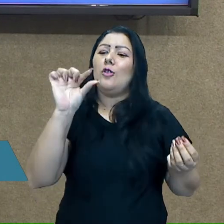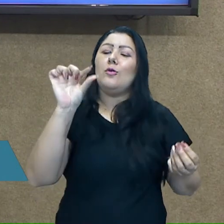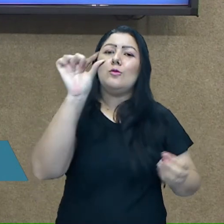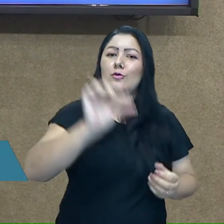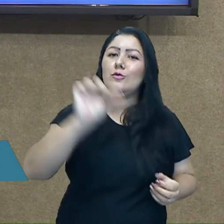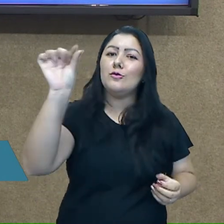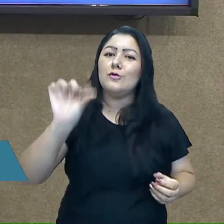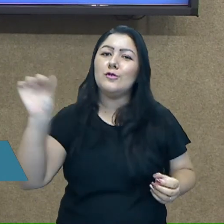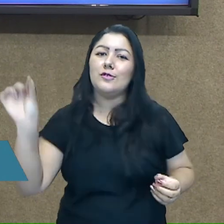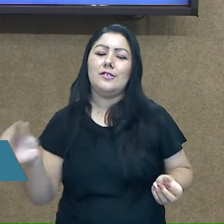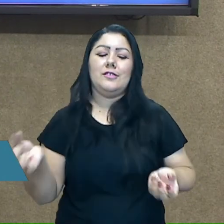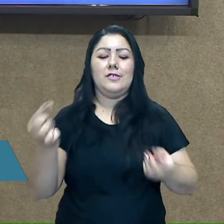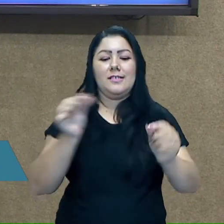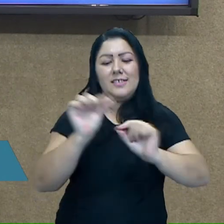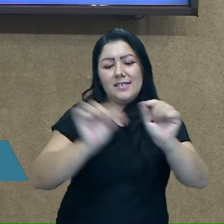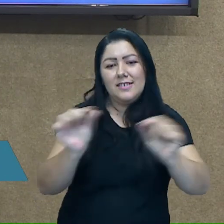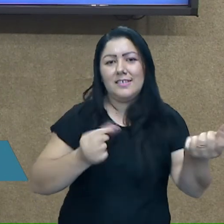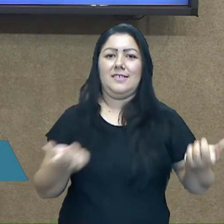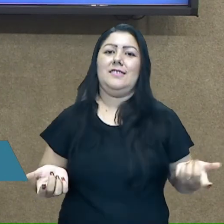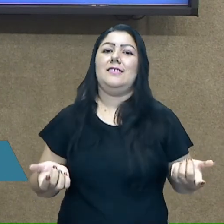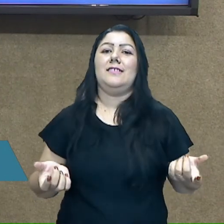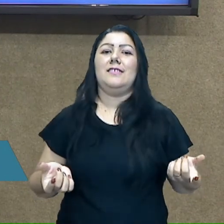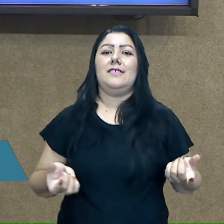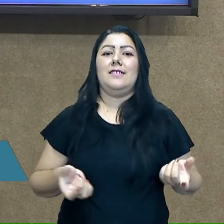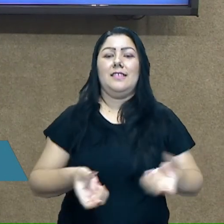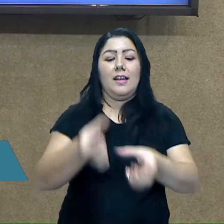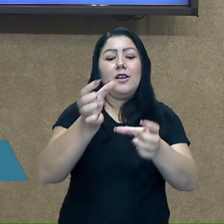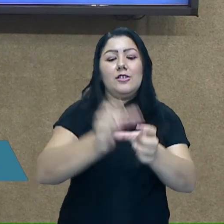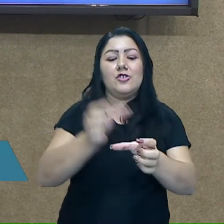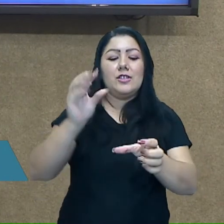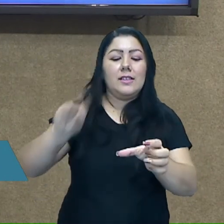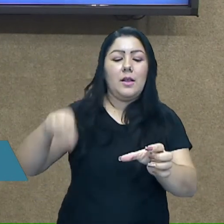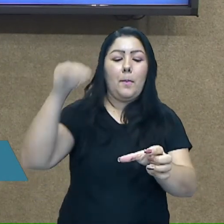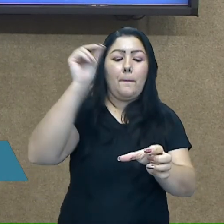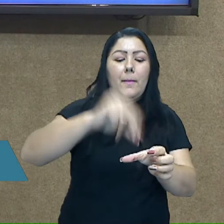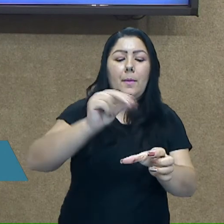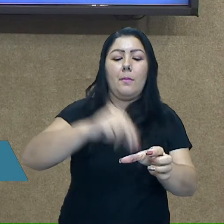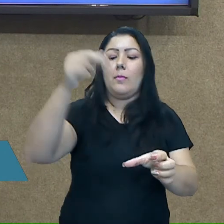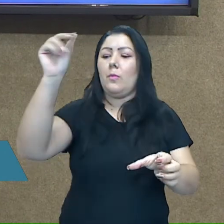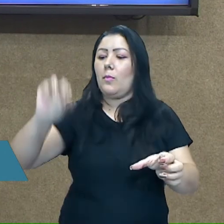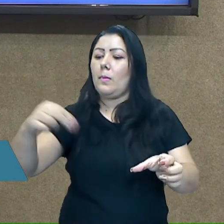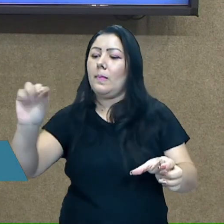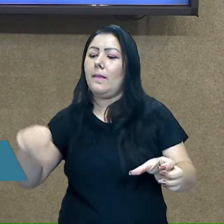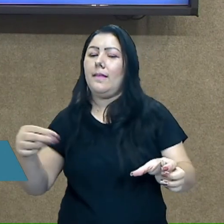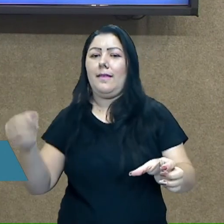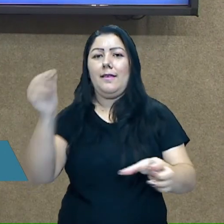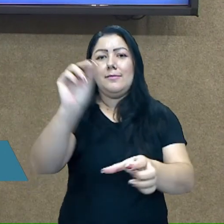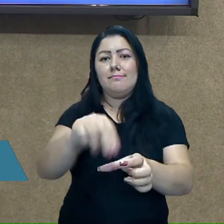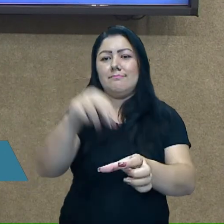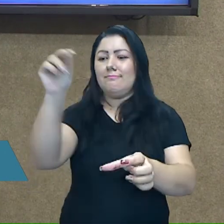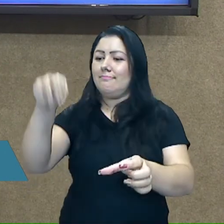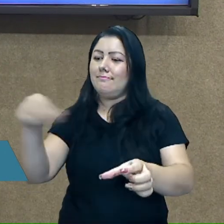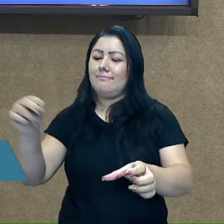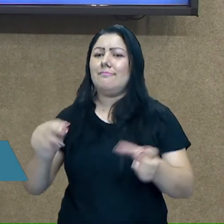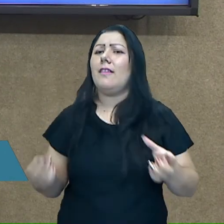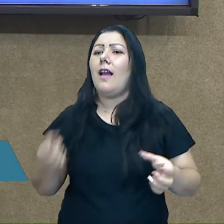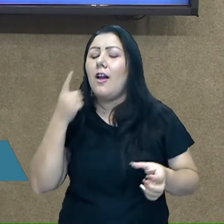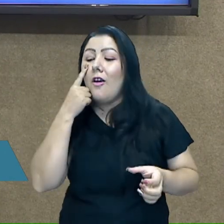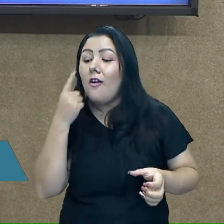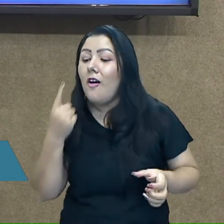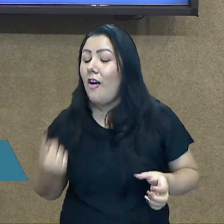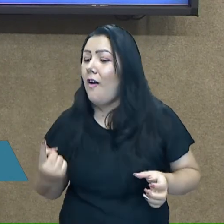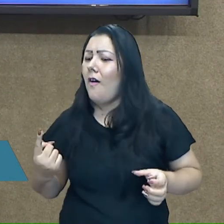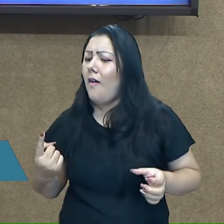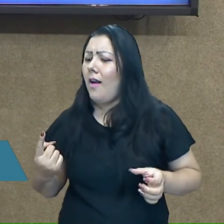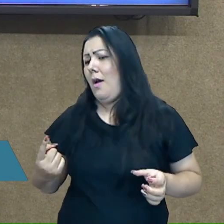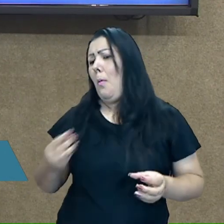ou se não, se você tiver o vendilinho de tinta guache. Faça essa experiência, misture as cores e veja qual cor que você vai